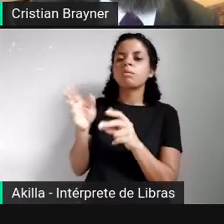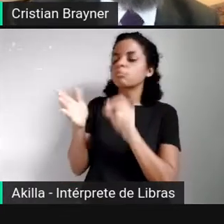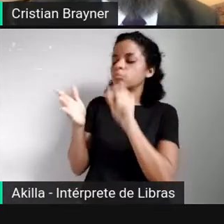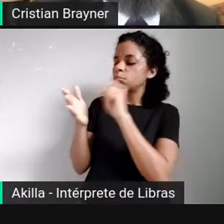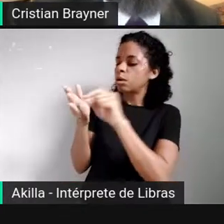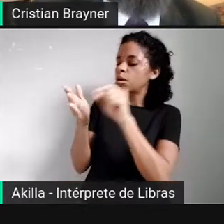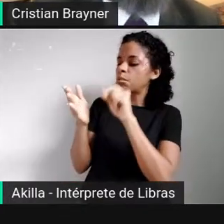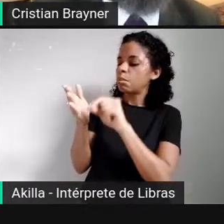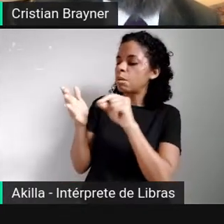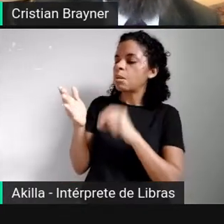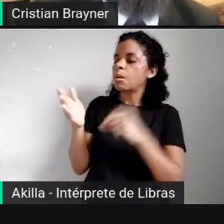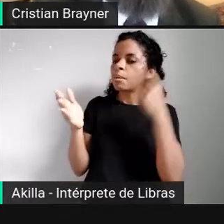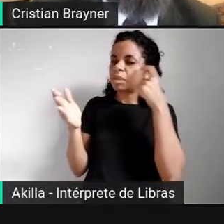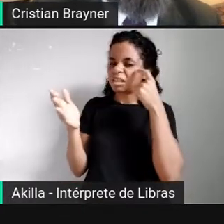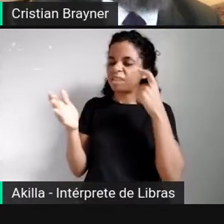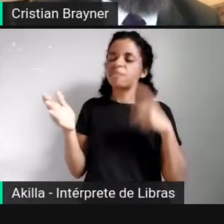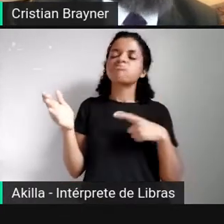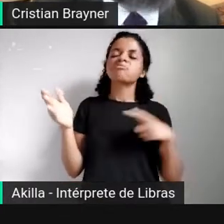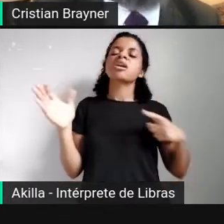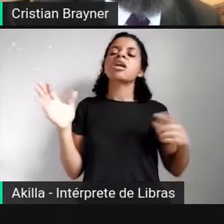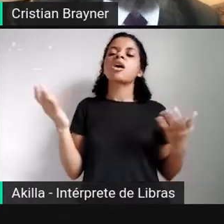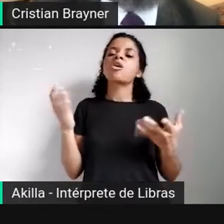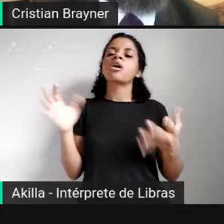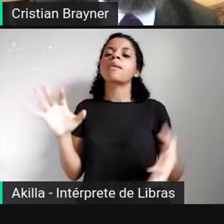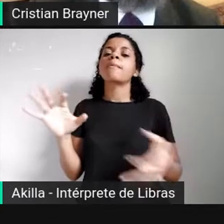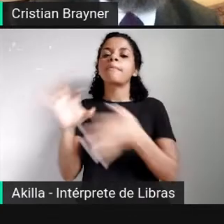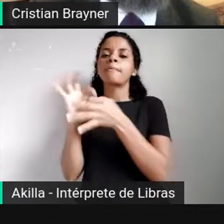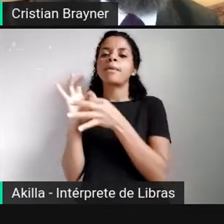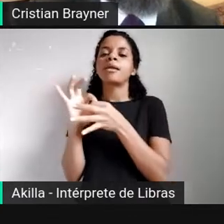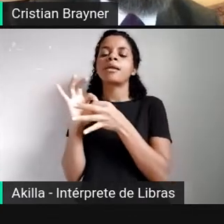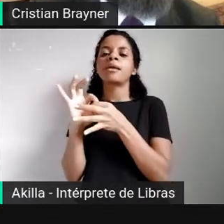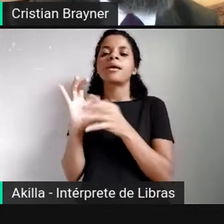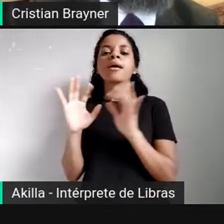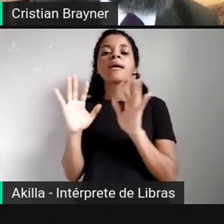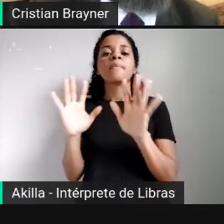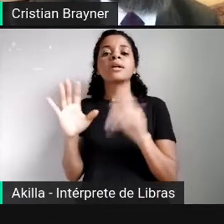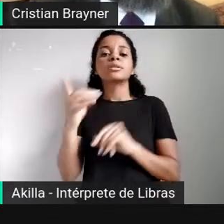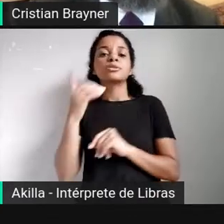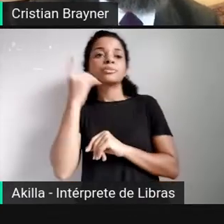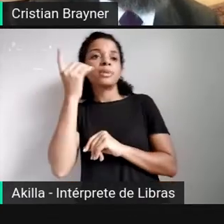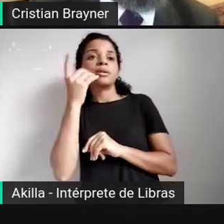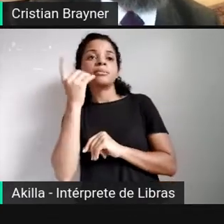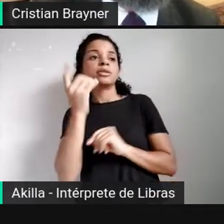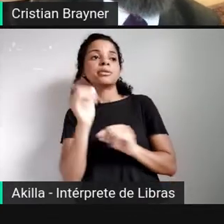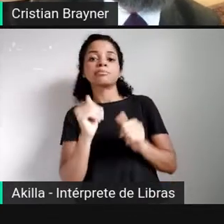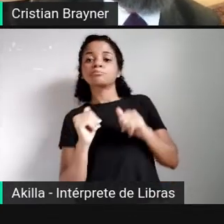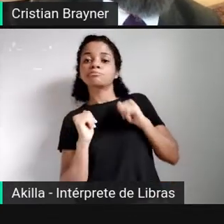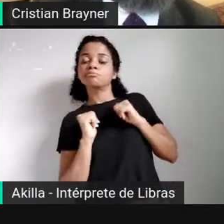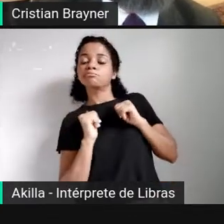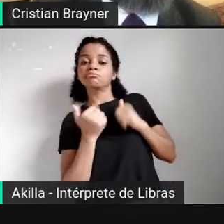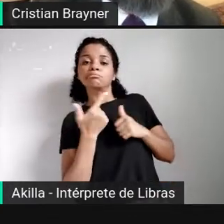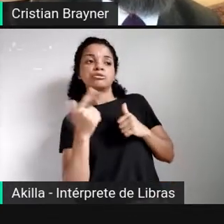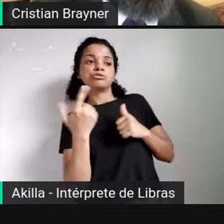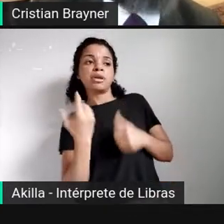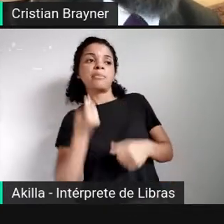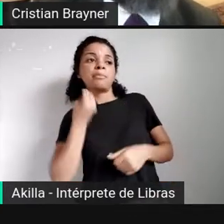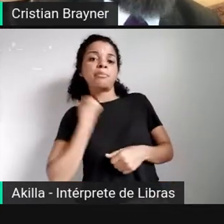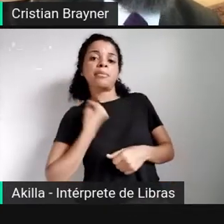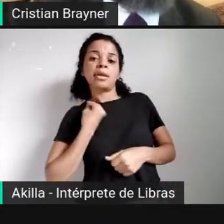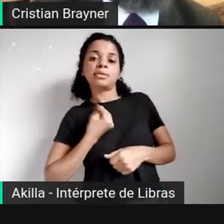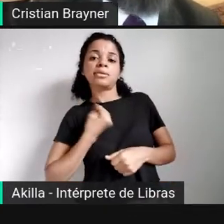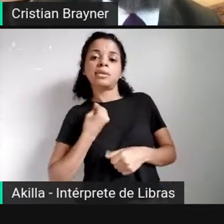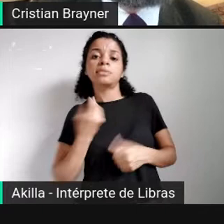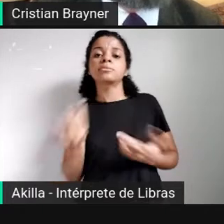parlamento, com o parlamentar, embora esse outro não esteja presente. Então, o que eu constato é que, na verdade, a